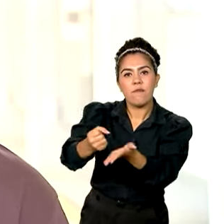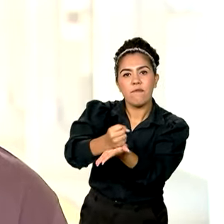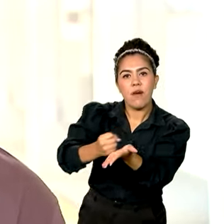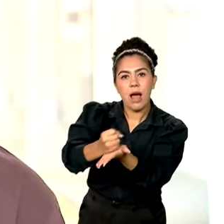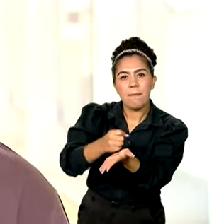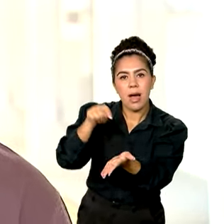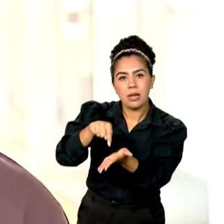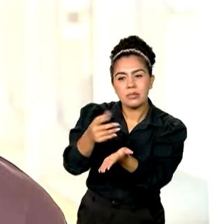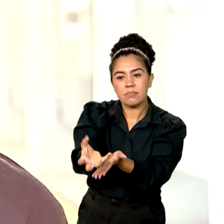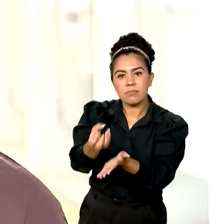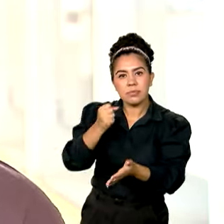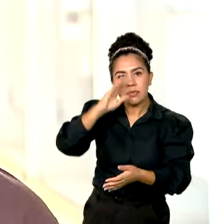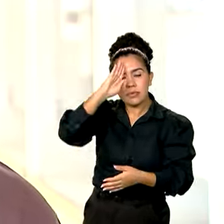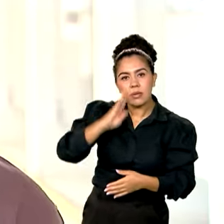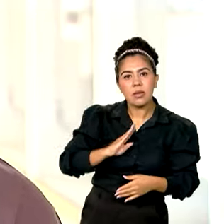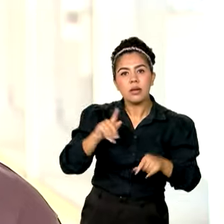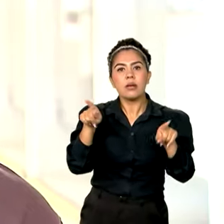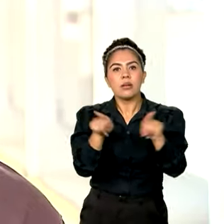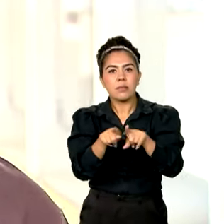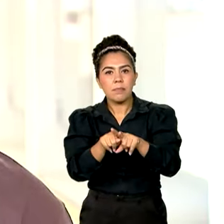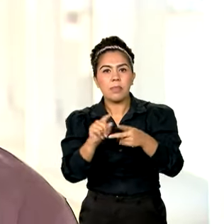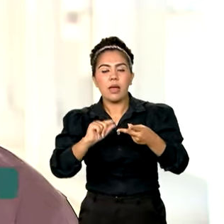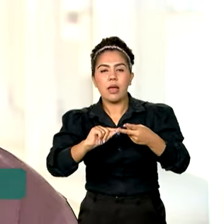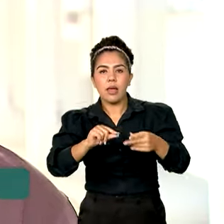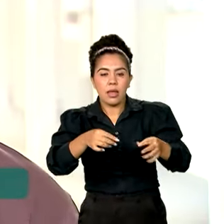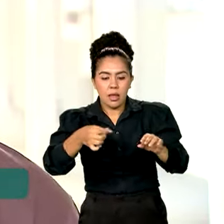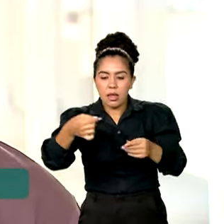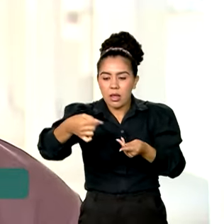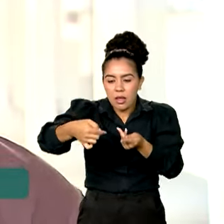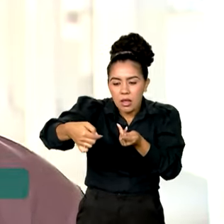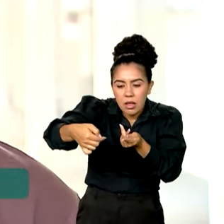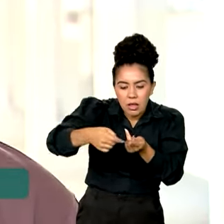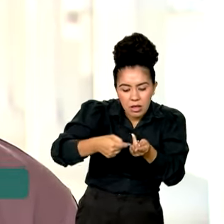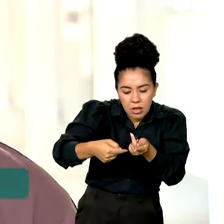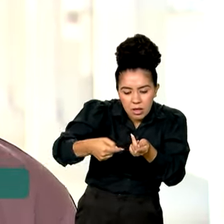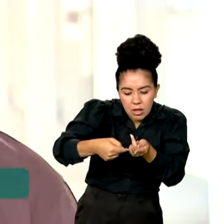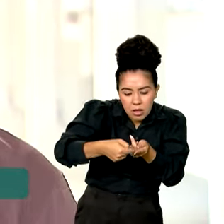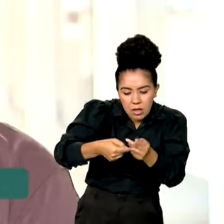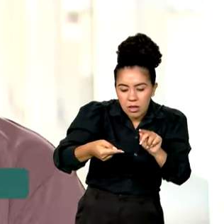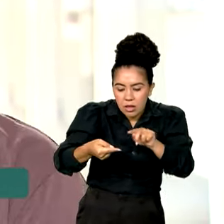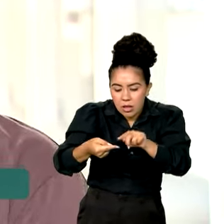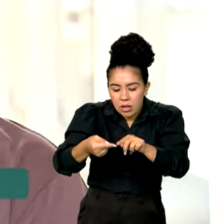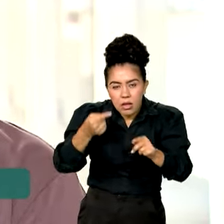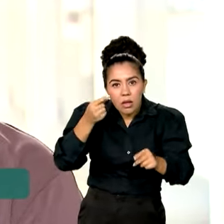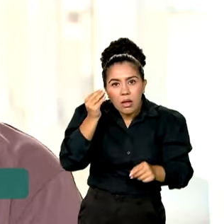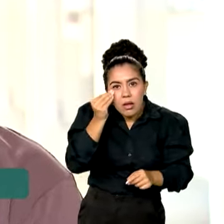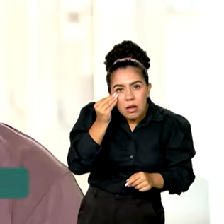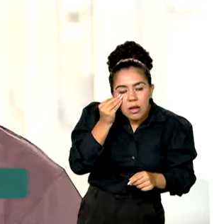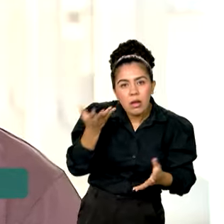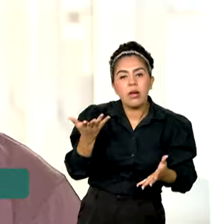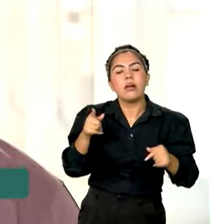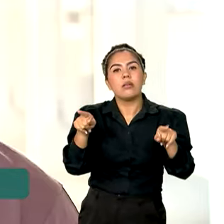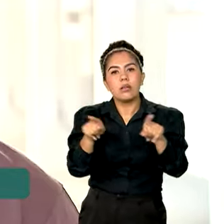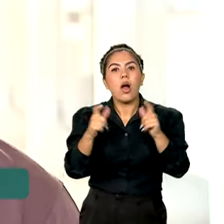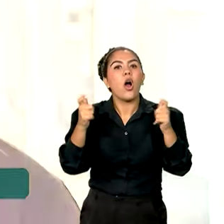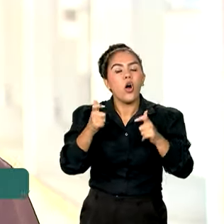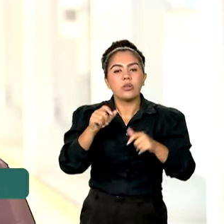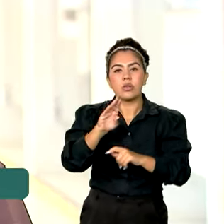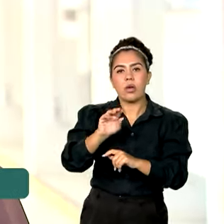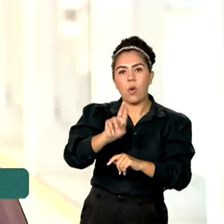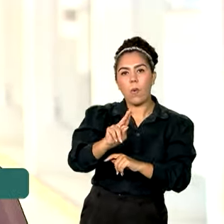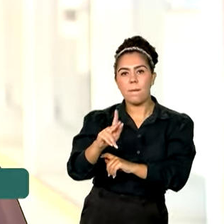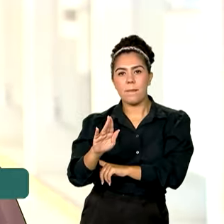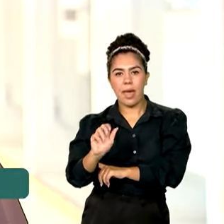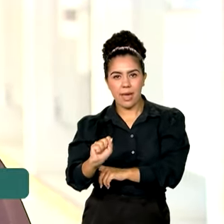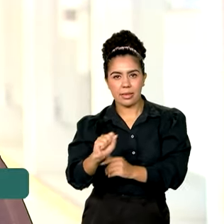são lancetas, tiras para fazer o teste. Isso é retirado na unidade básica de saúde.